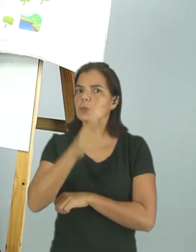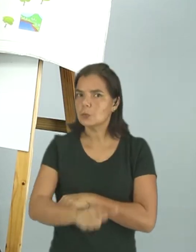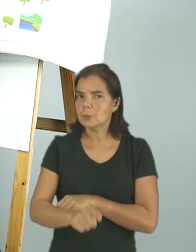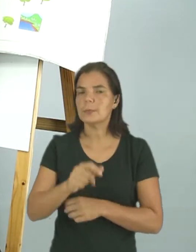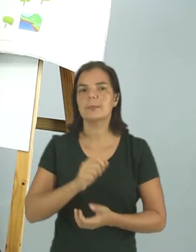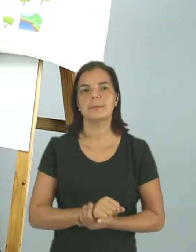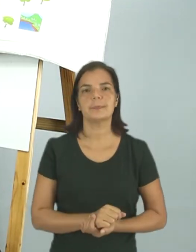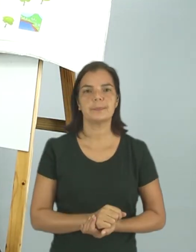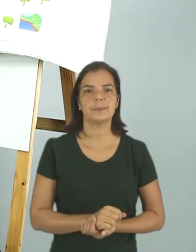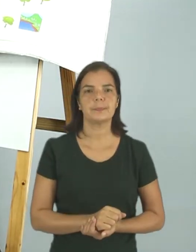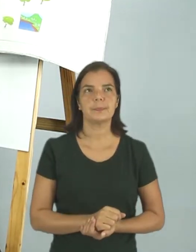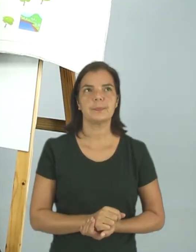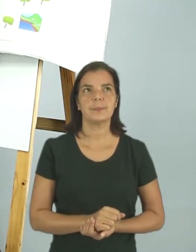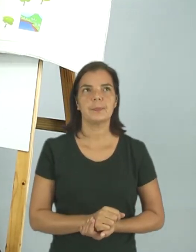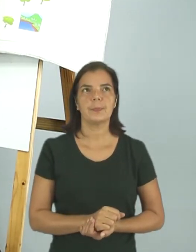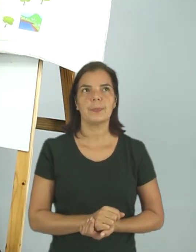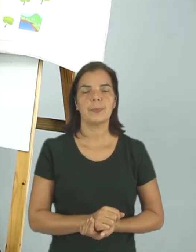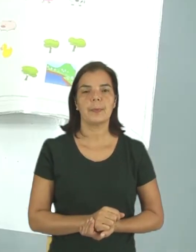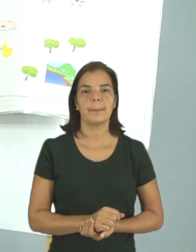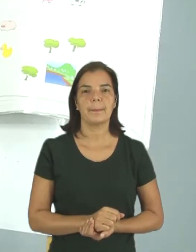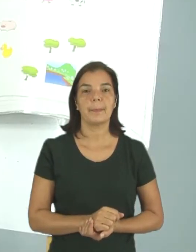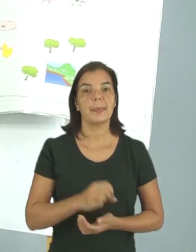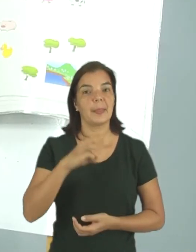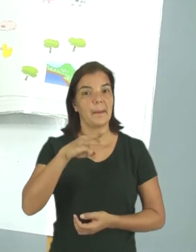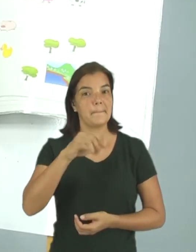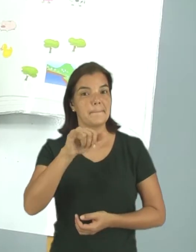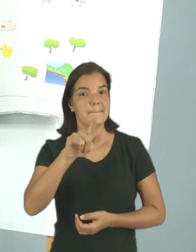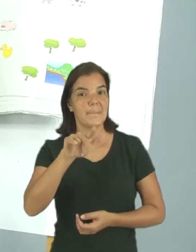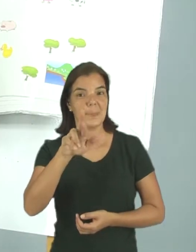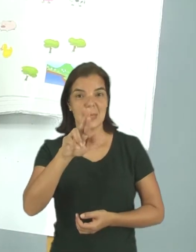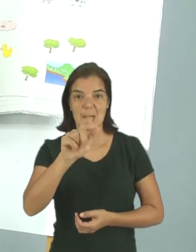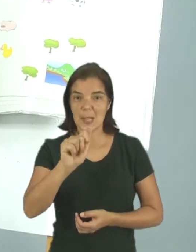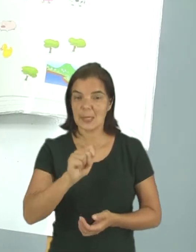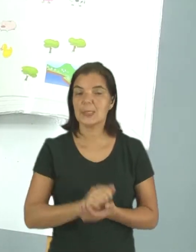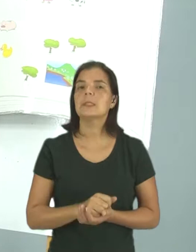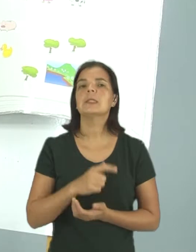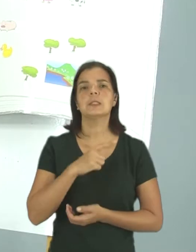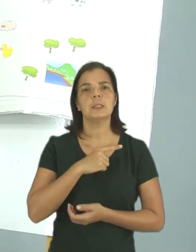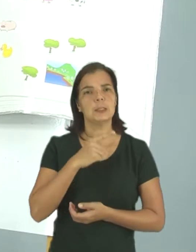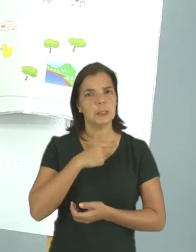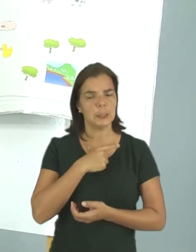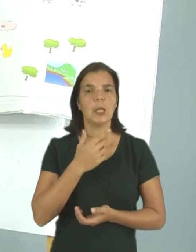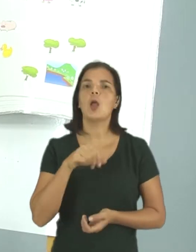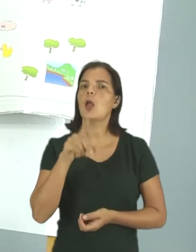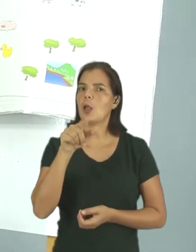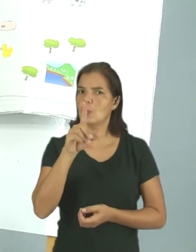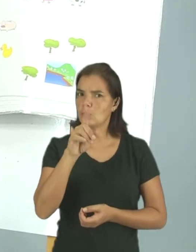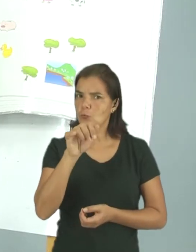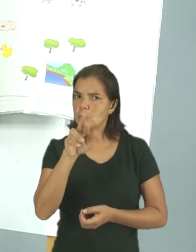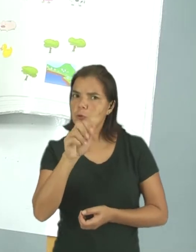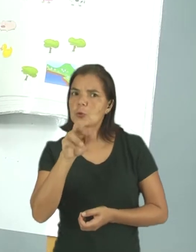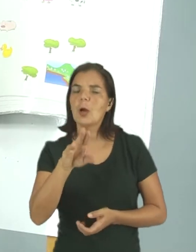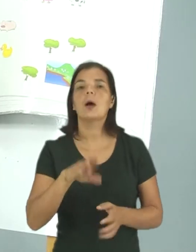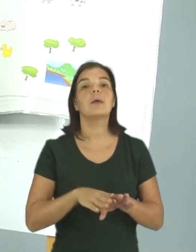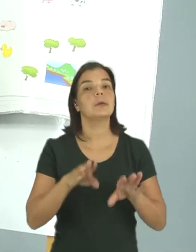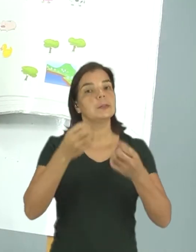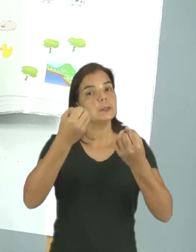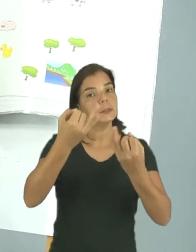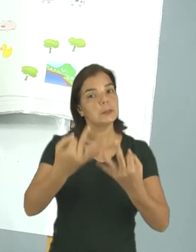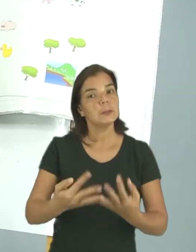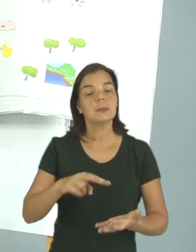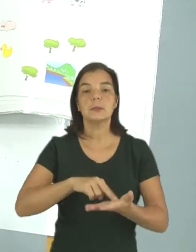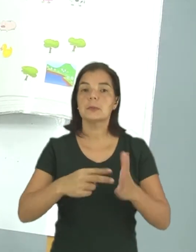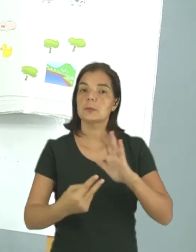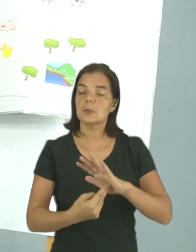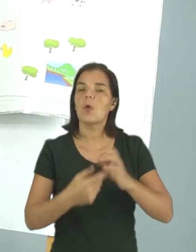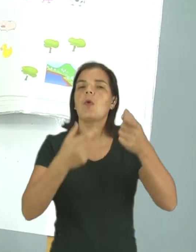de Mila. Mila tem um diário. E o diário quer dizer o